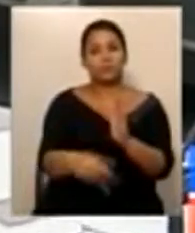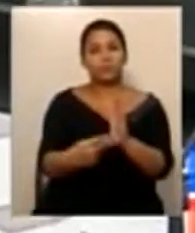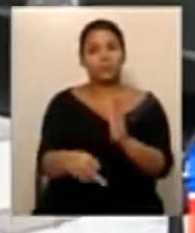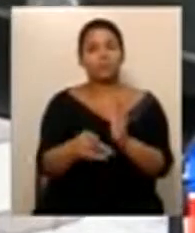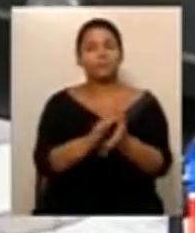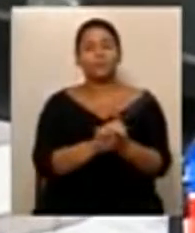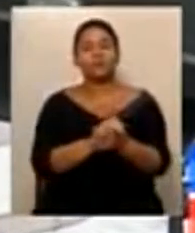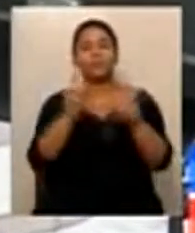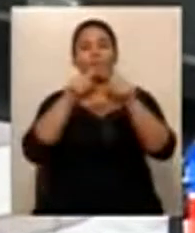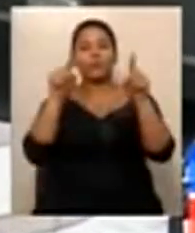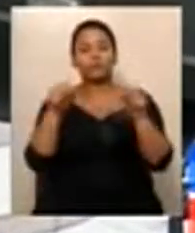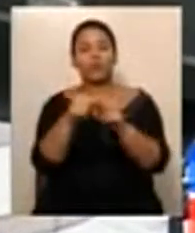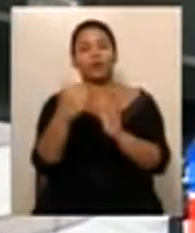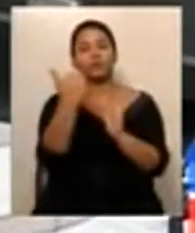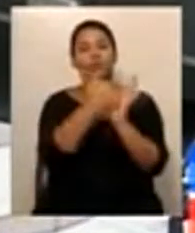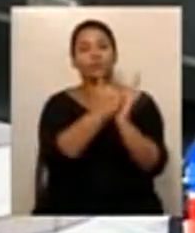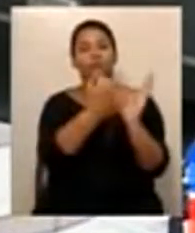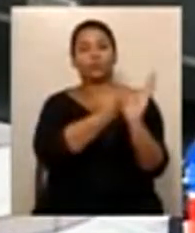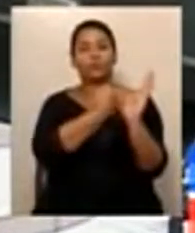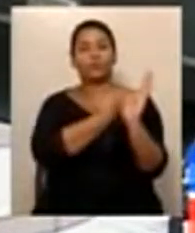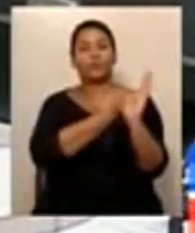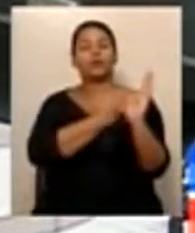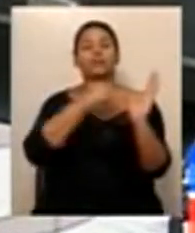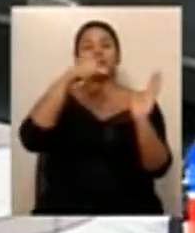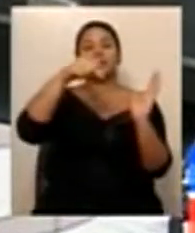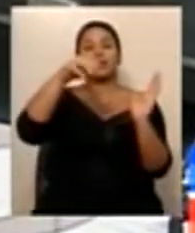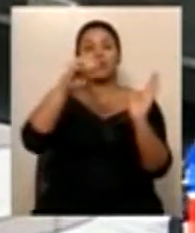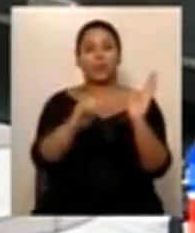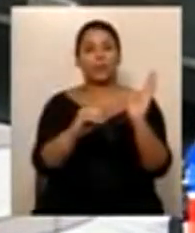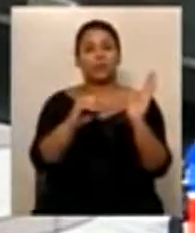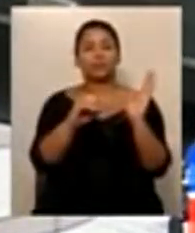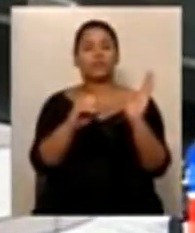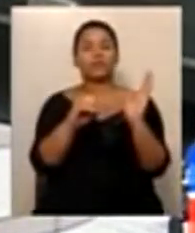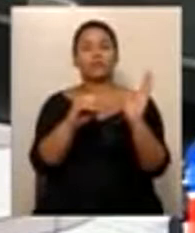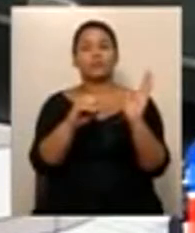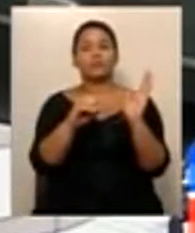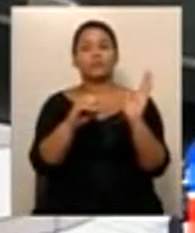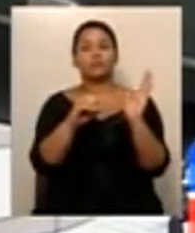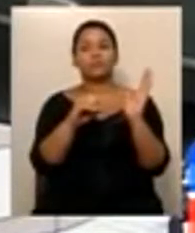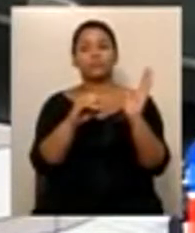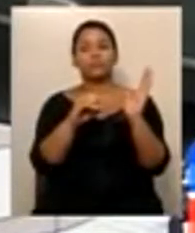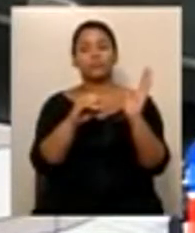70 da nossa Constituição do Estado,